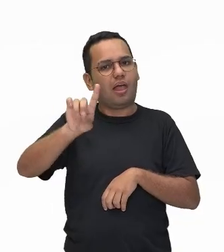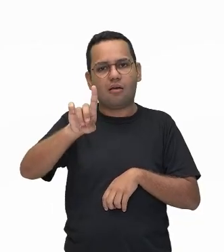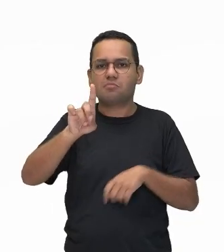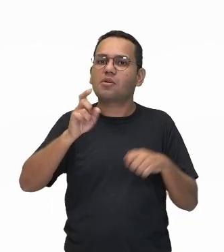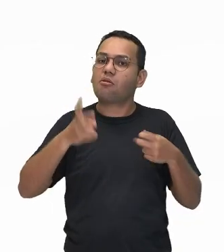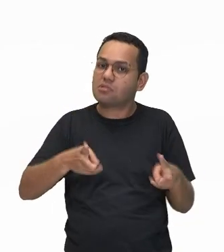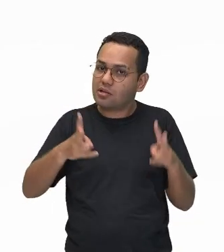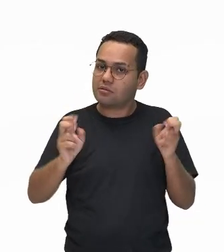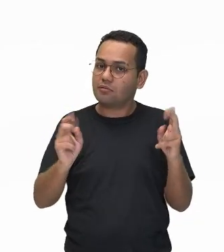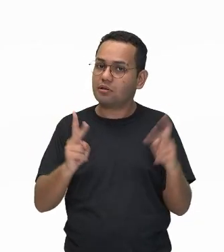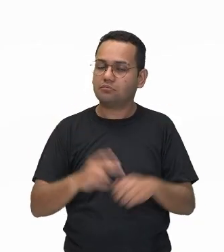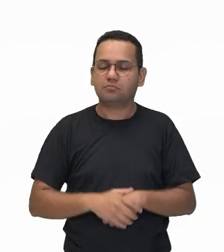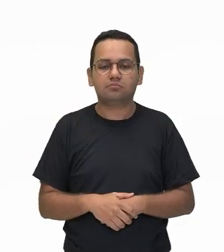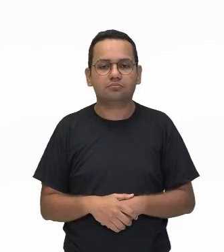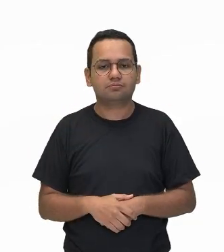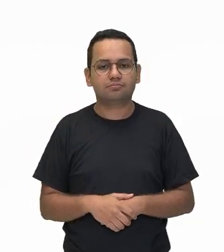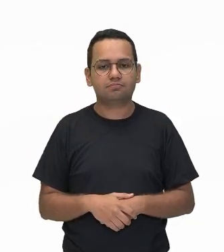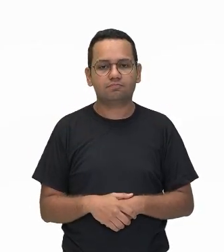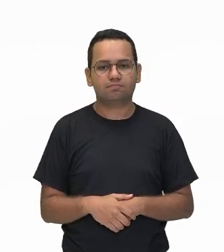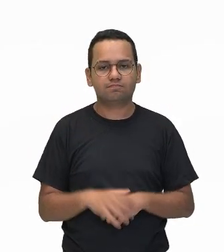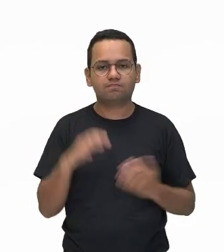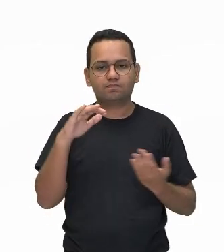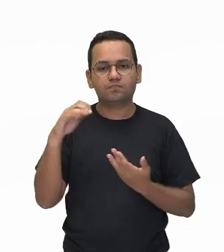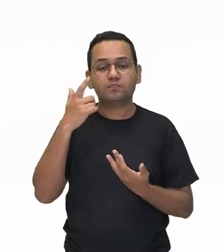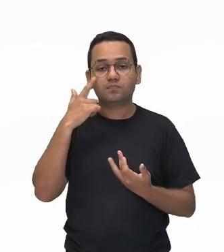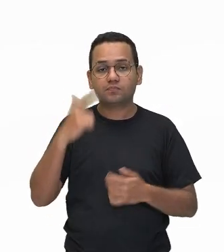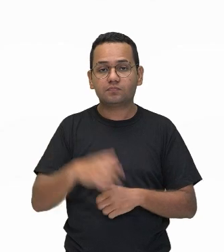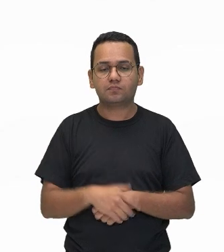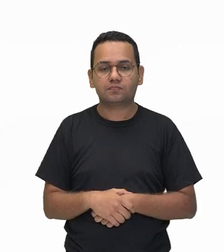benefícios sem fim aí para vocês, né? Tá aí, ó.